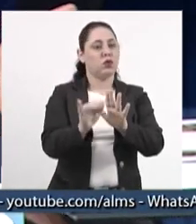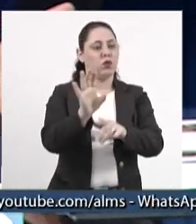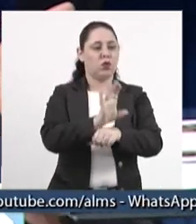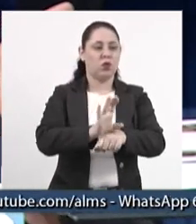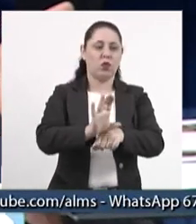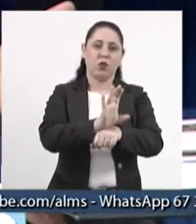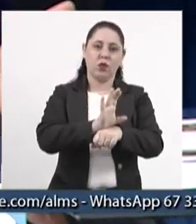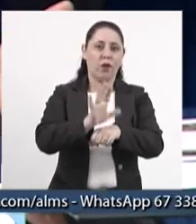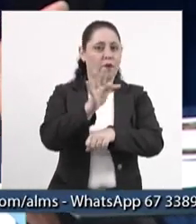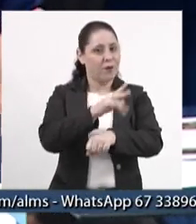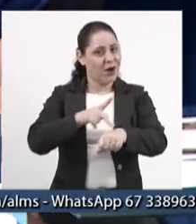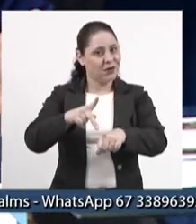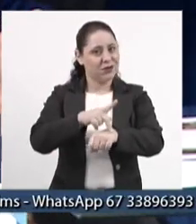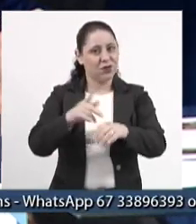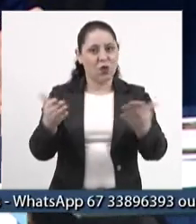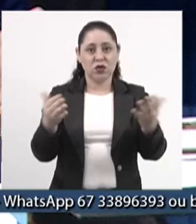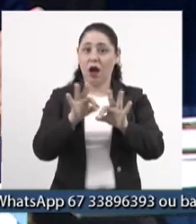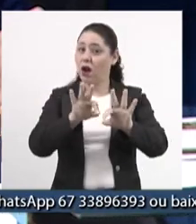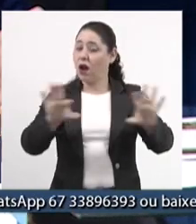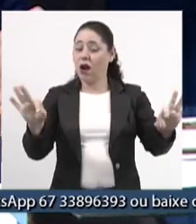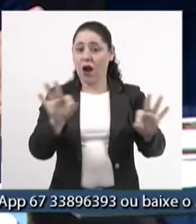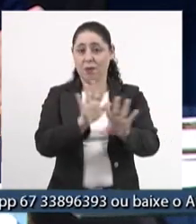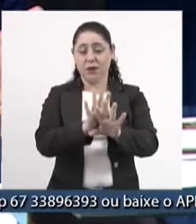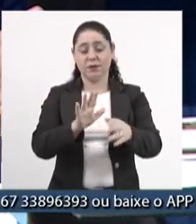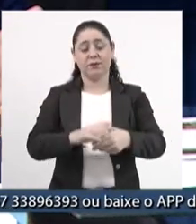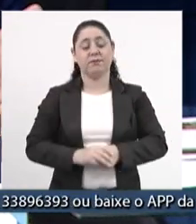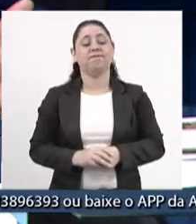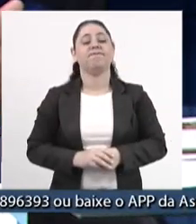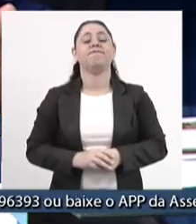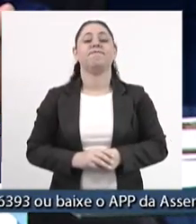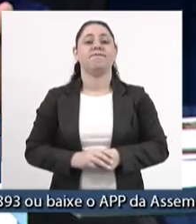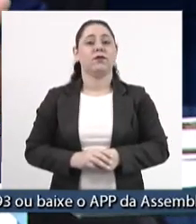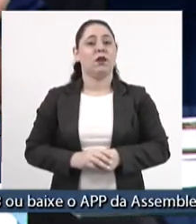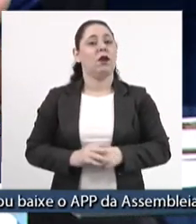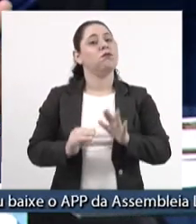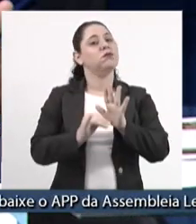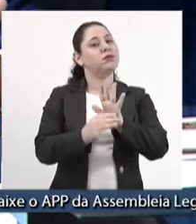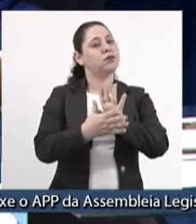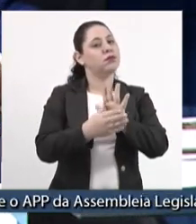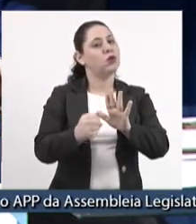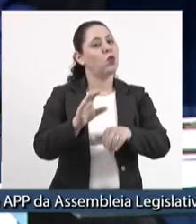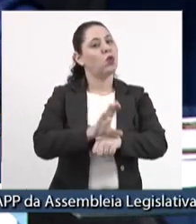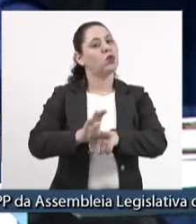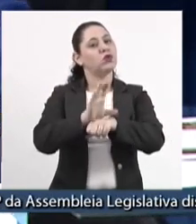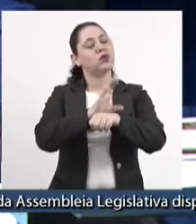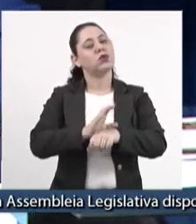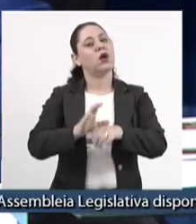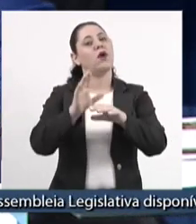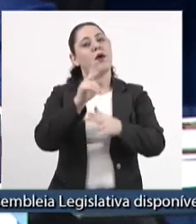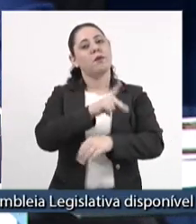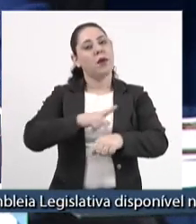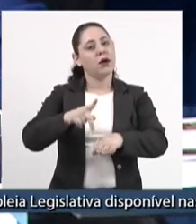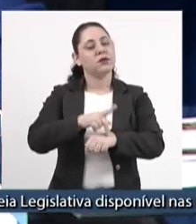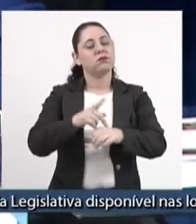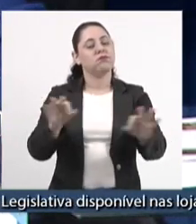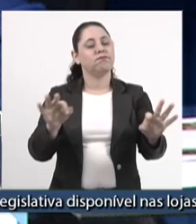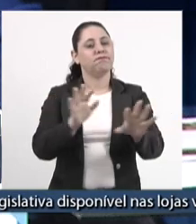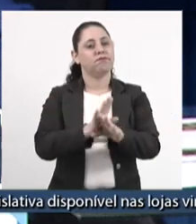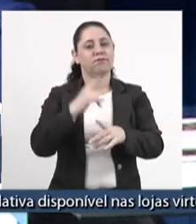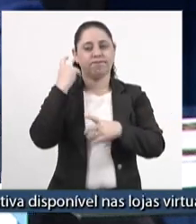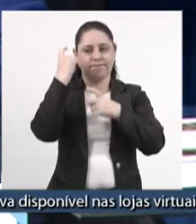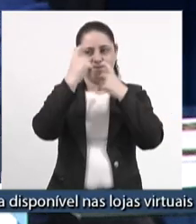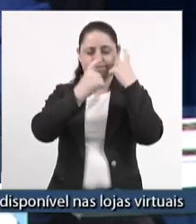republicano que nós temos hoje acaba. Totalmente. O modelo constitucional republicano que nós temos acaba. Então, nos